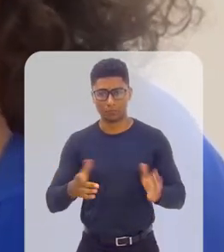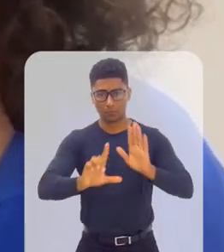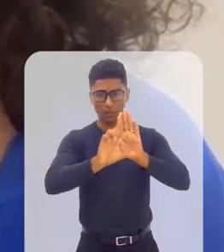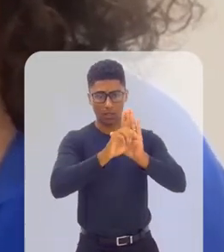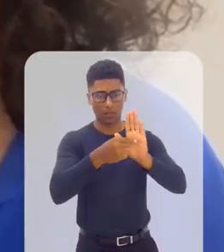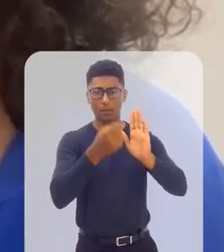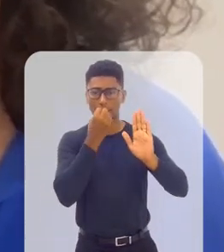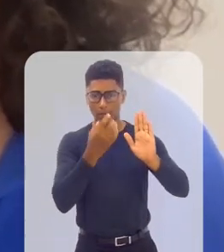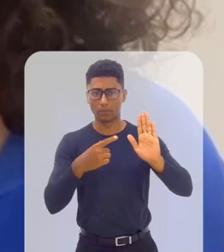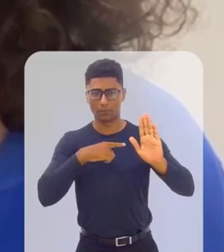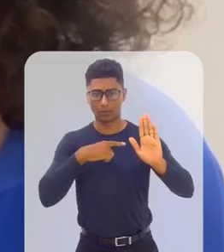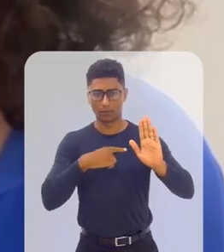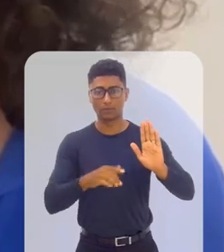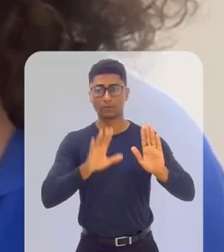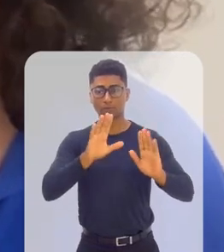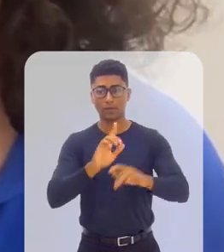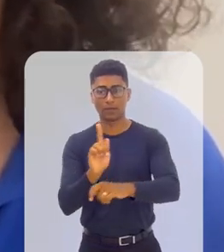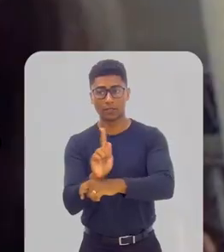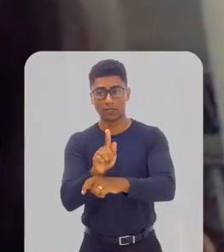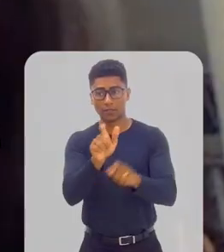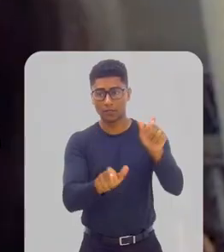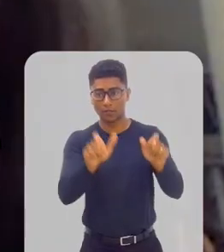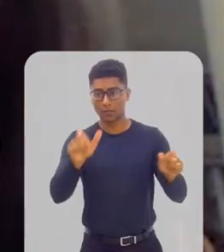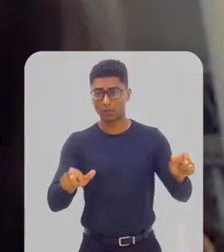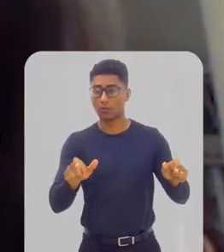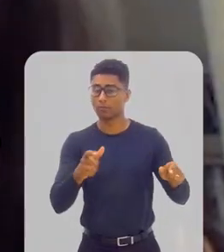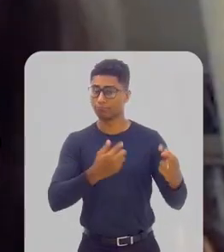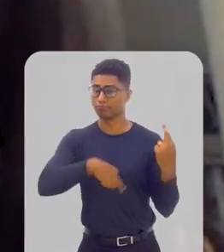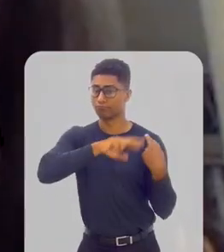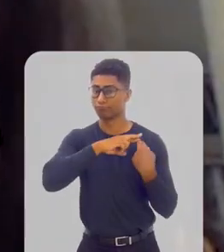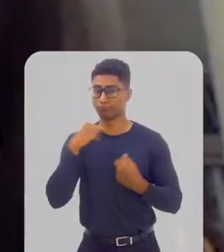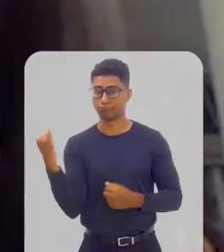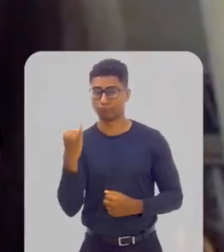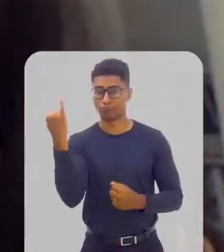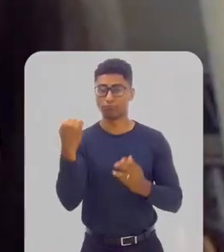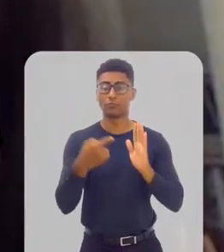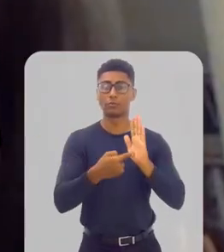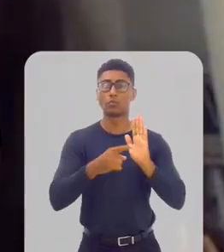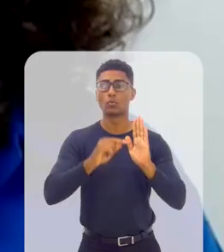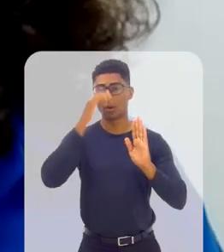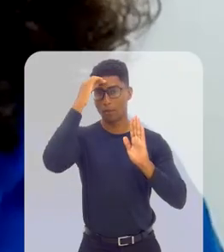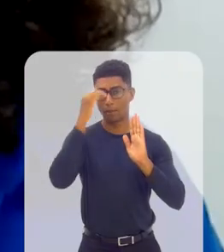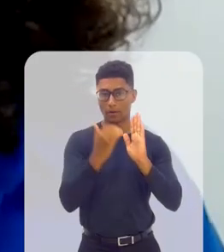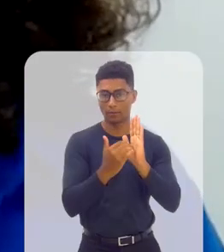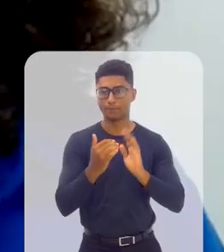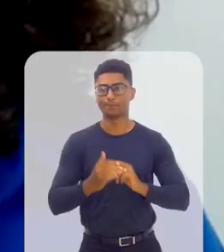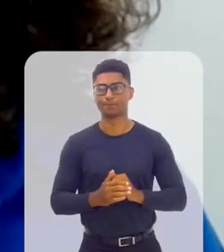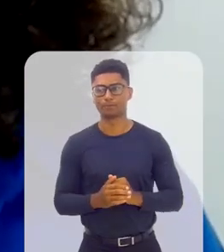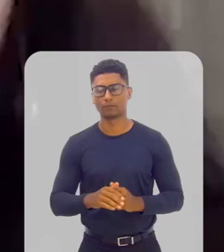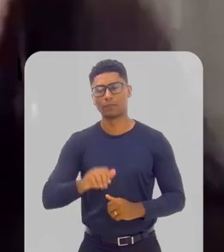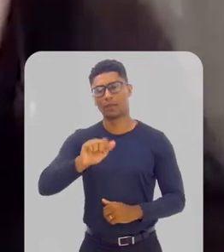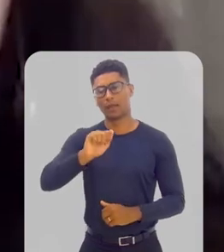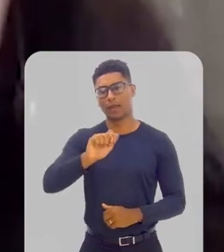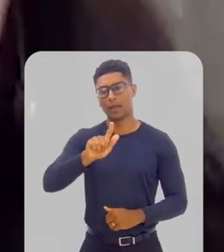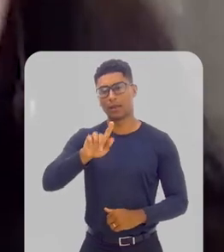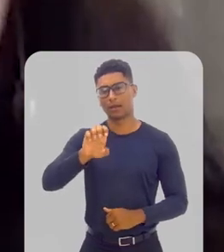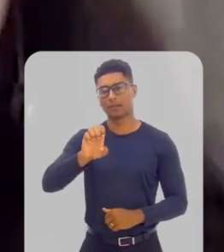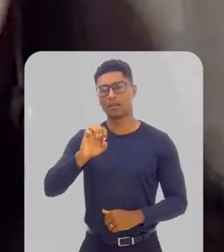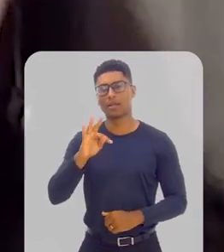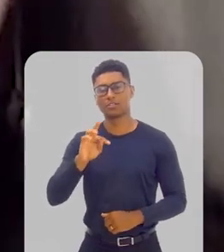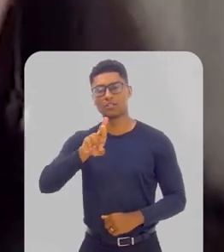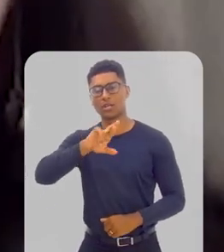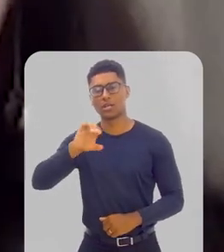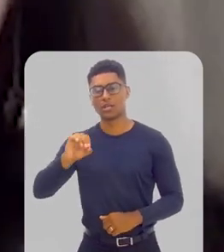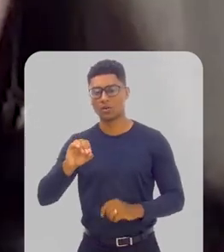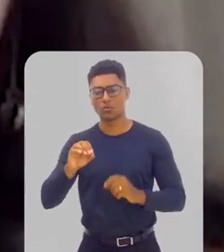existam boas leis, o papel dos gestores é fundamental para colocá-las em prática. Como funciona a Geste Rio? A Geste Rio é uma entidade